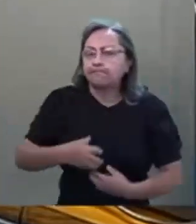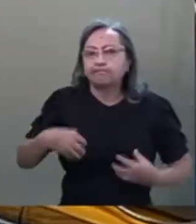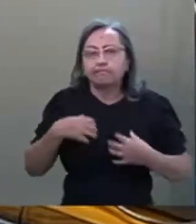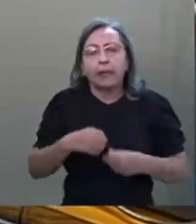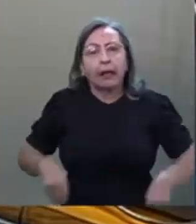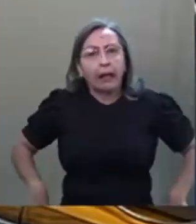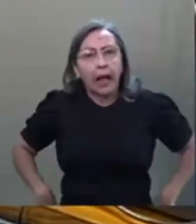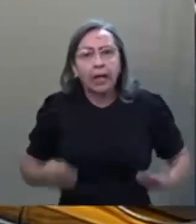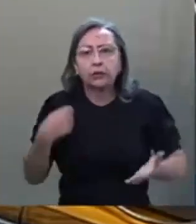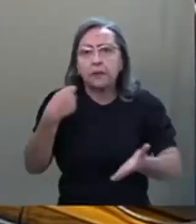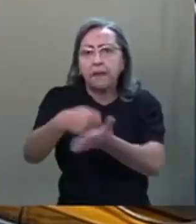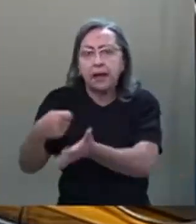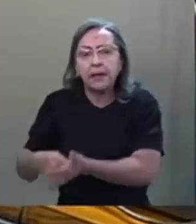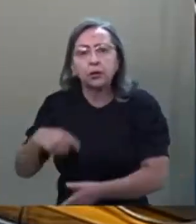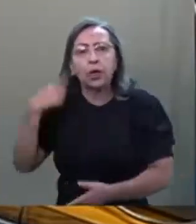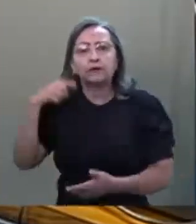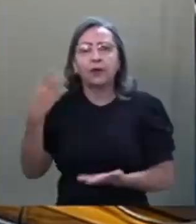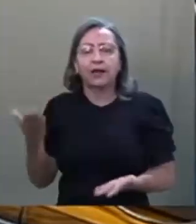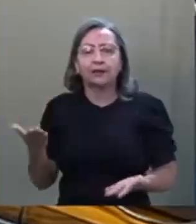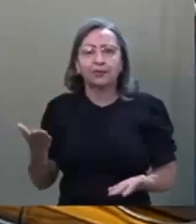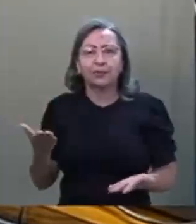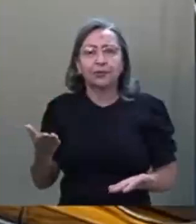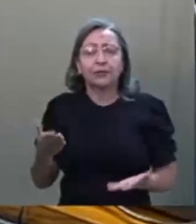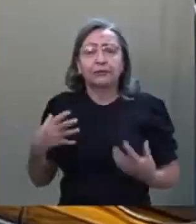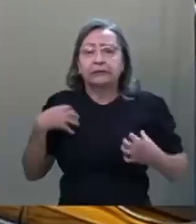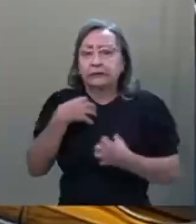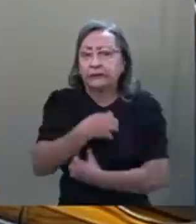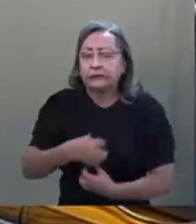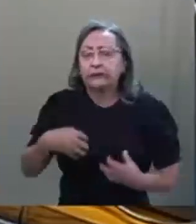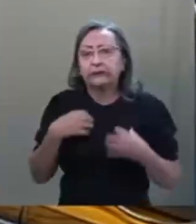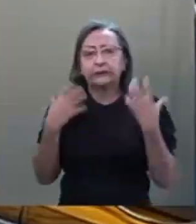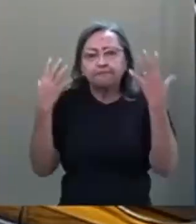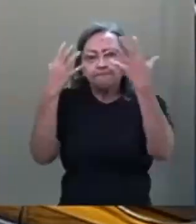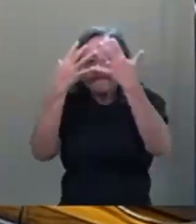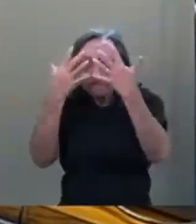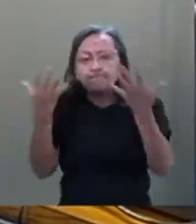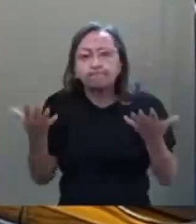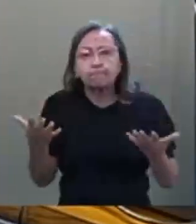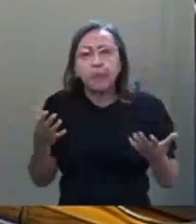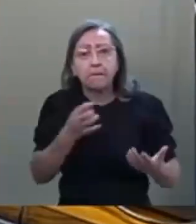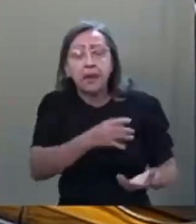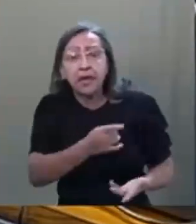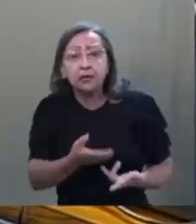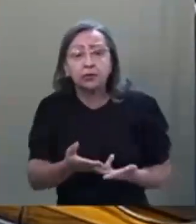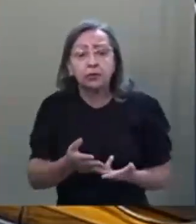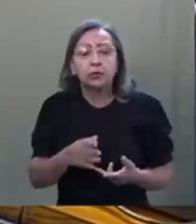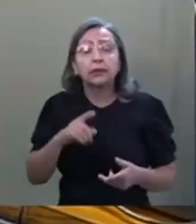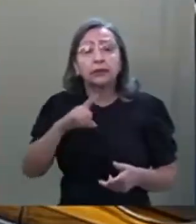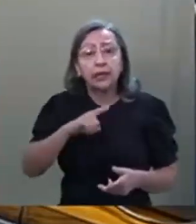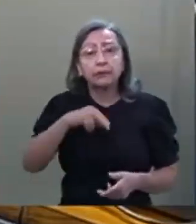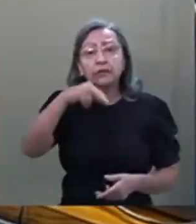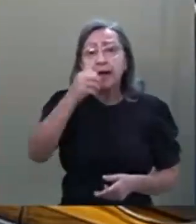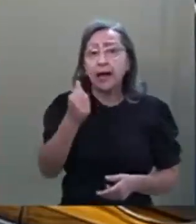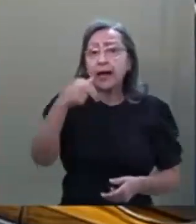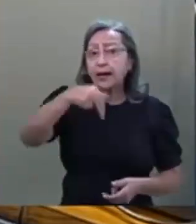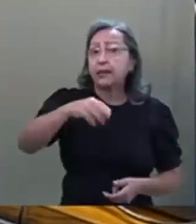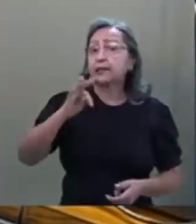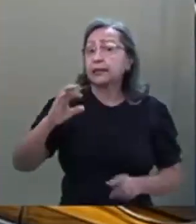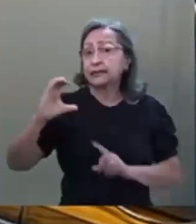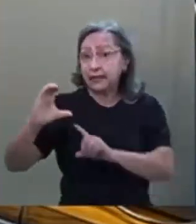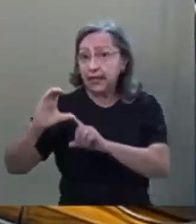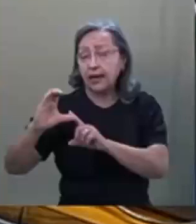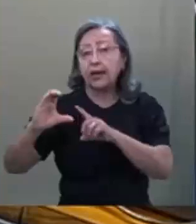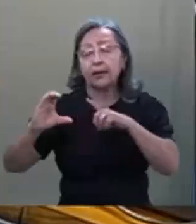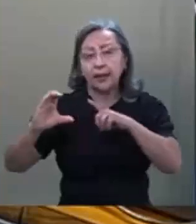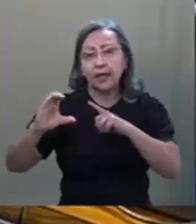advogados, constrangimentos, nós temos aqui a NTC divulgando essa carta,